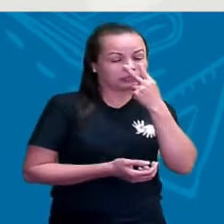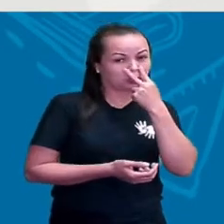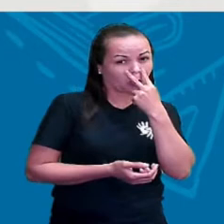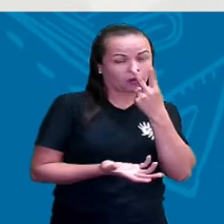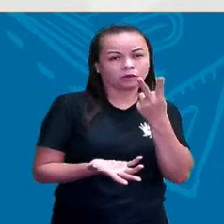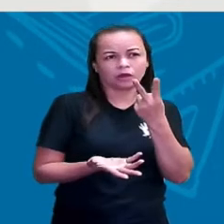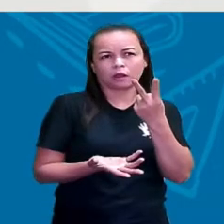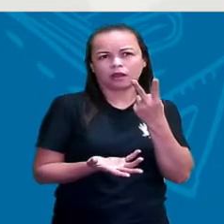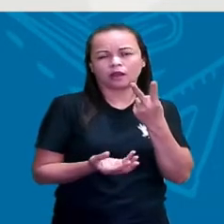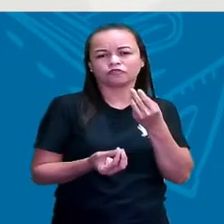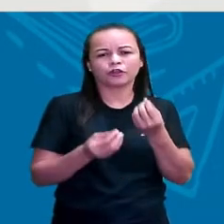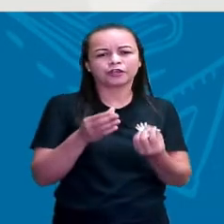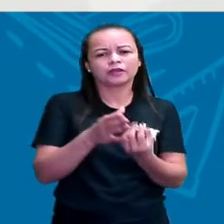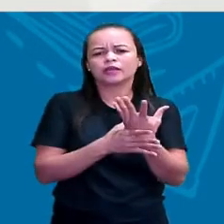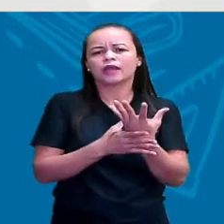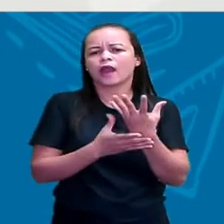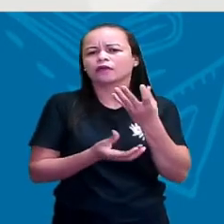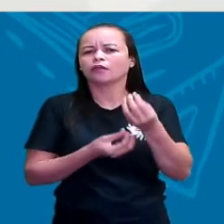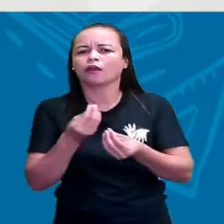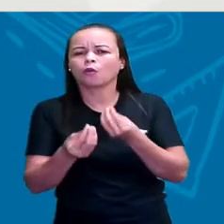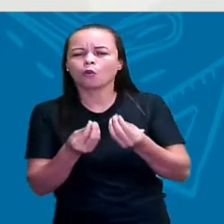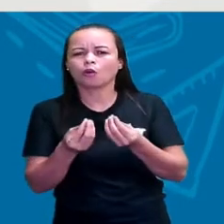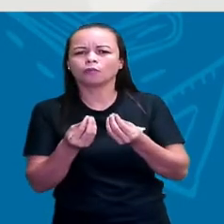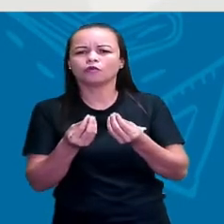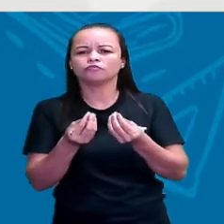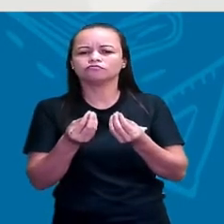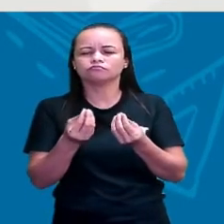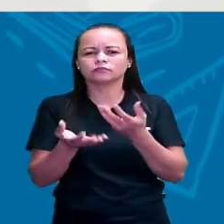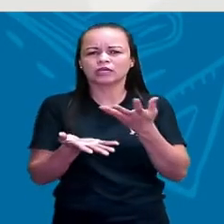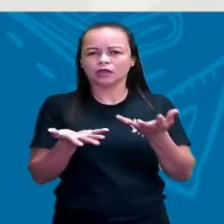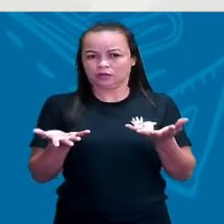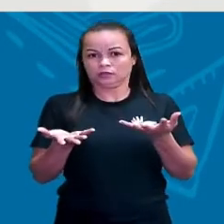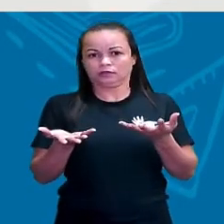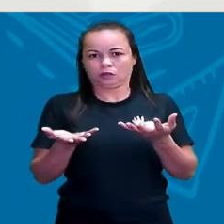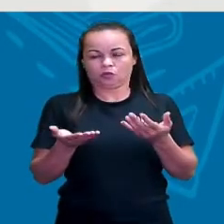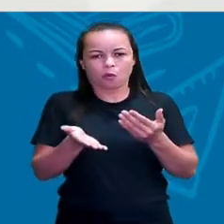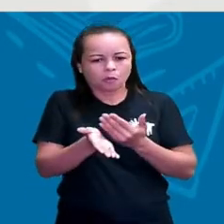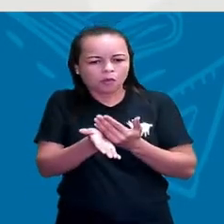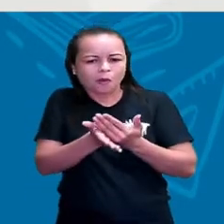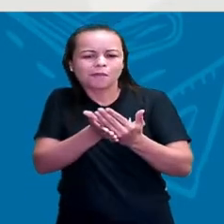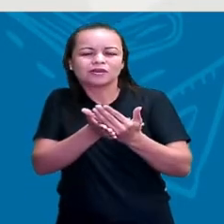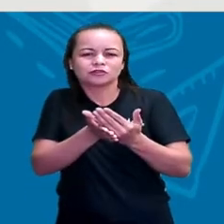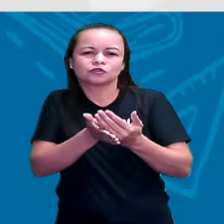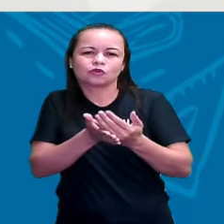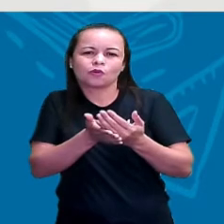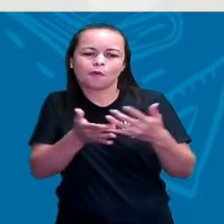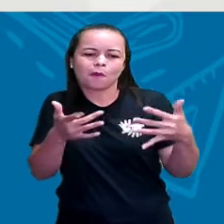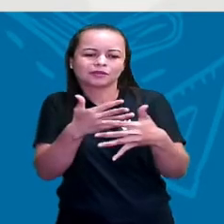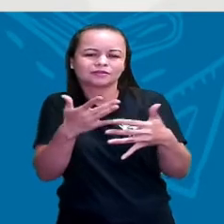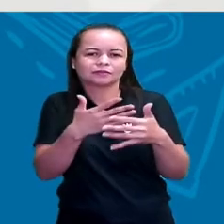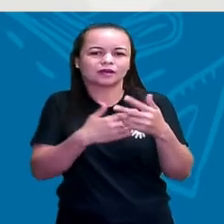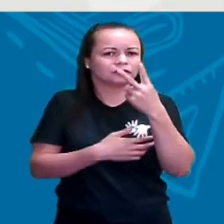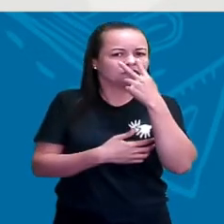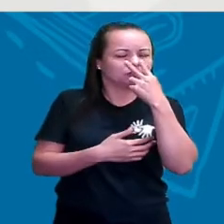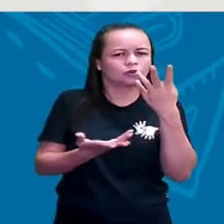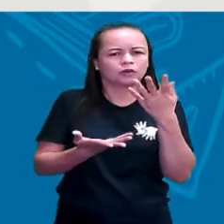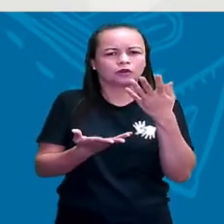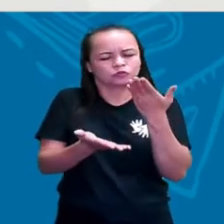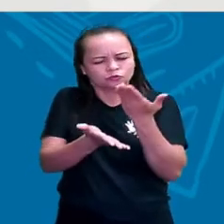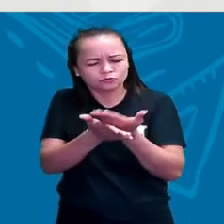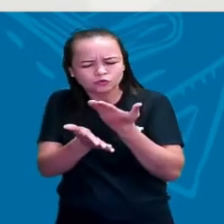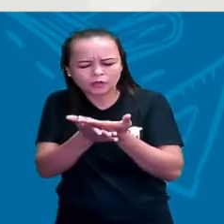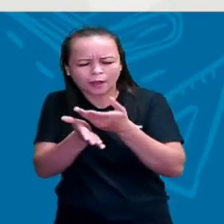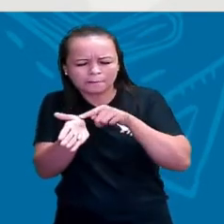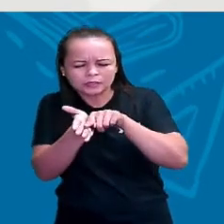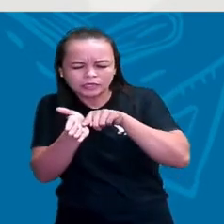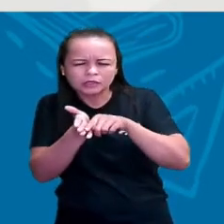ela foi criada. Como é ela foi fundada. Então, quando eu passo a estudar essa história, eu consigo entender melhor como as